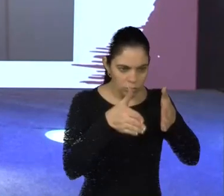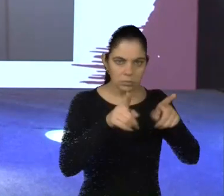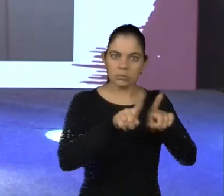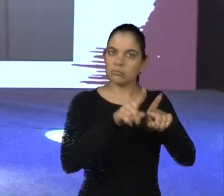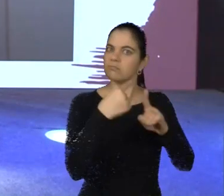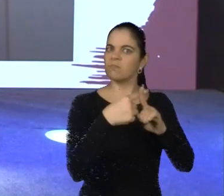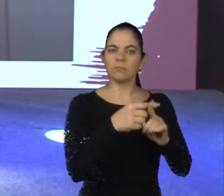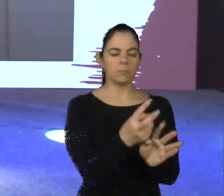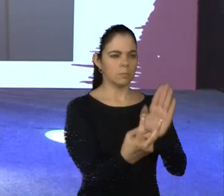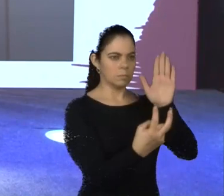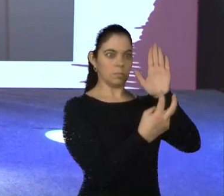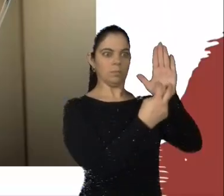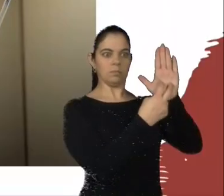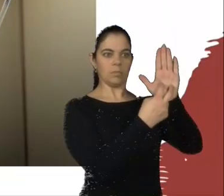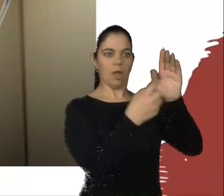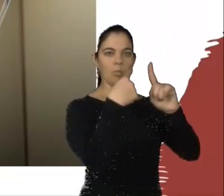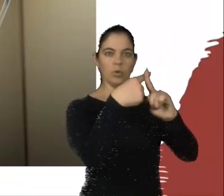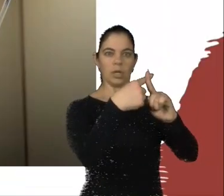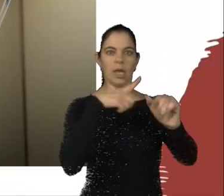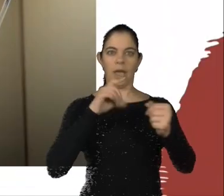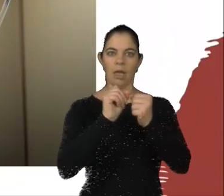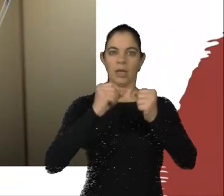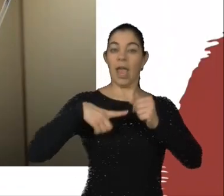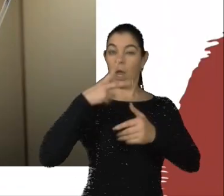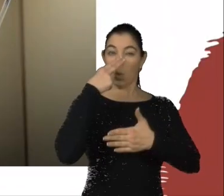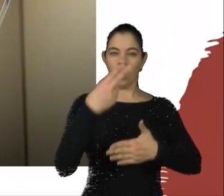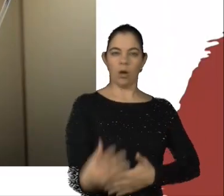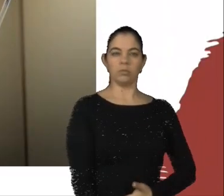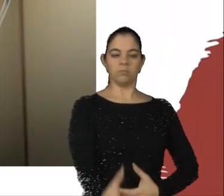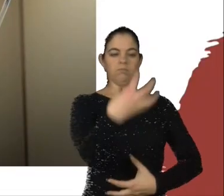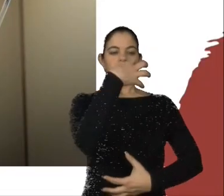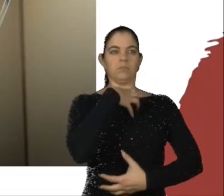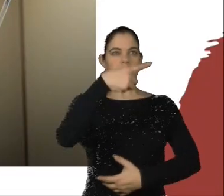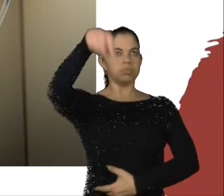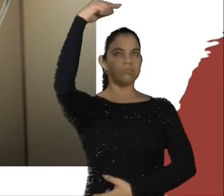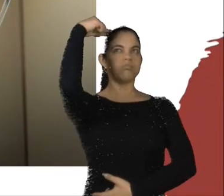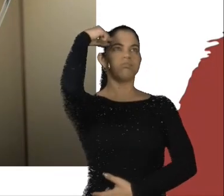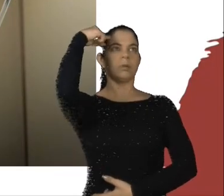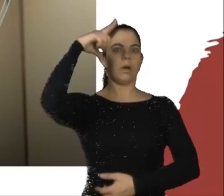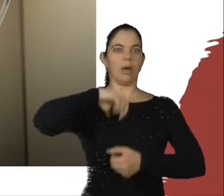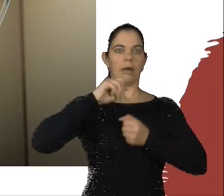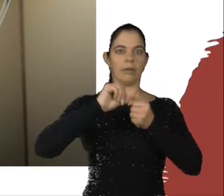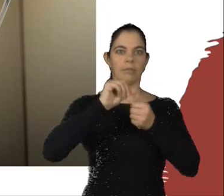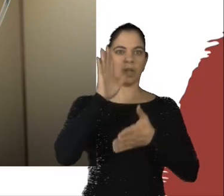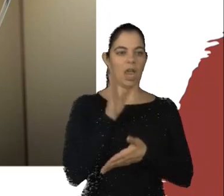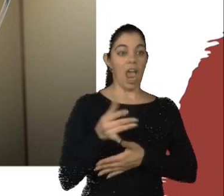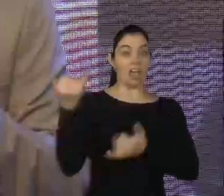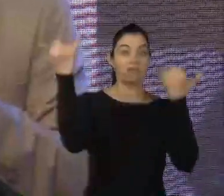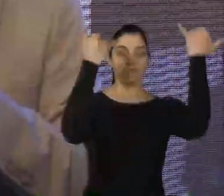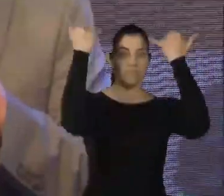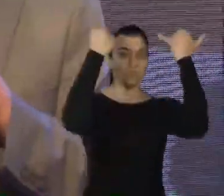uma concentração aprimorada. Isso porque a porta de entrada para dentro da nossa mente acaba sendo essa entrada de informação